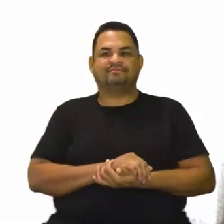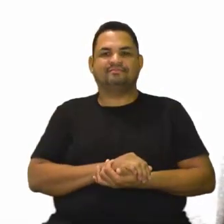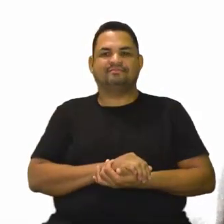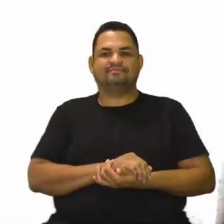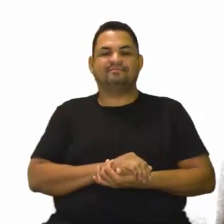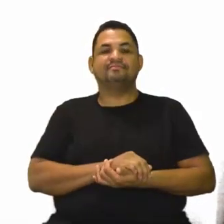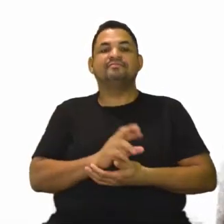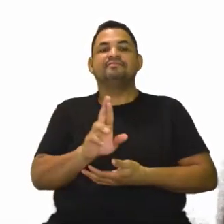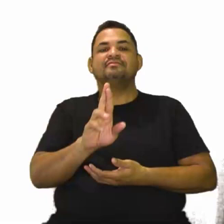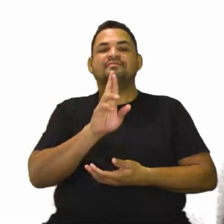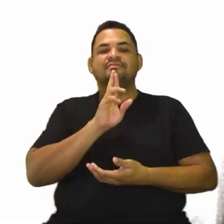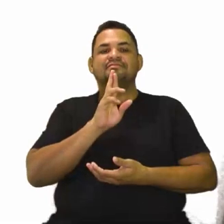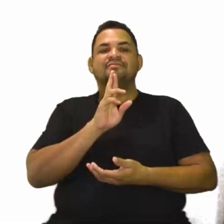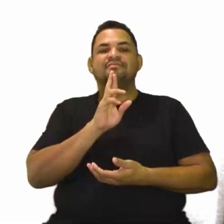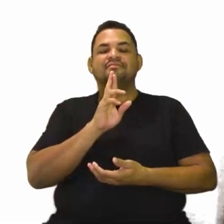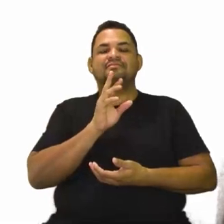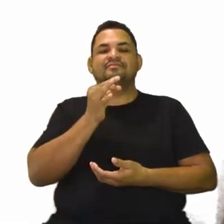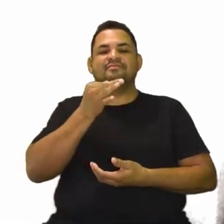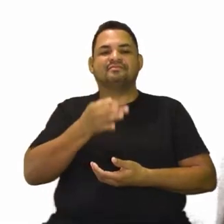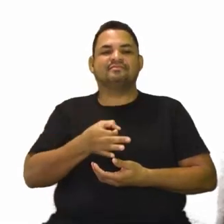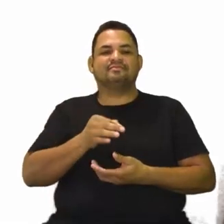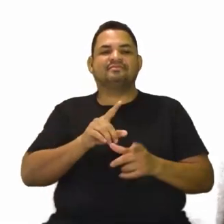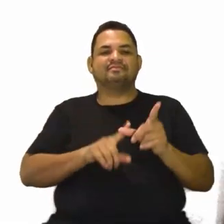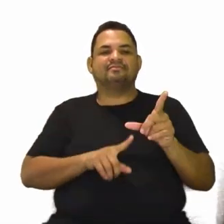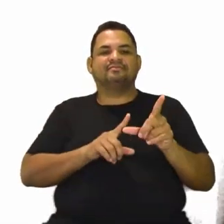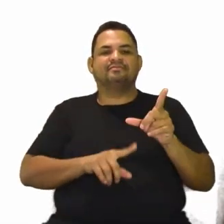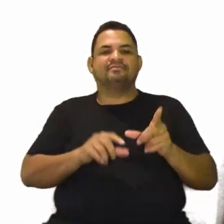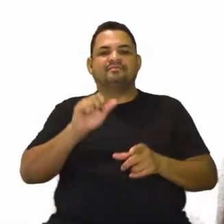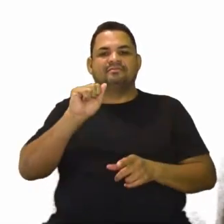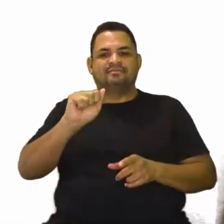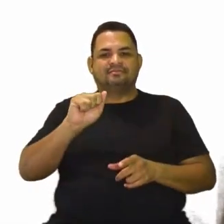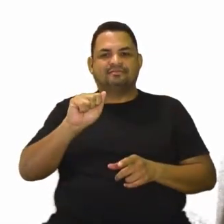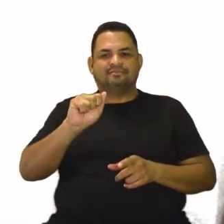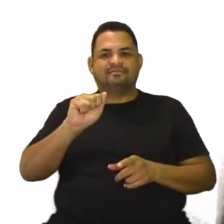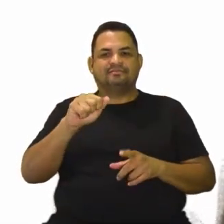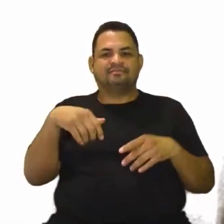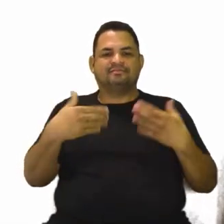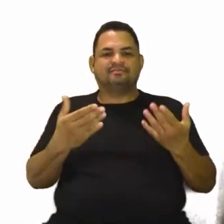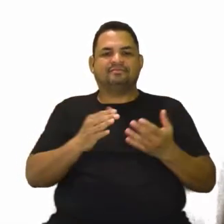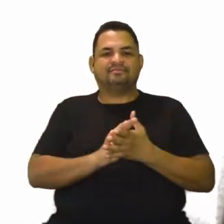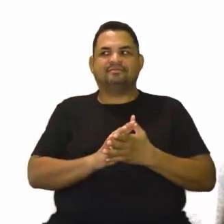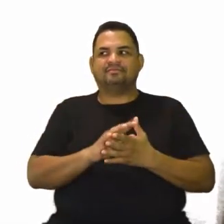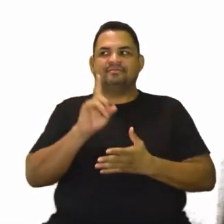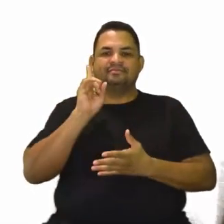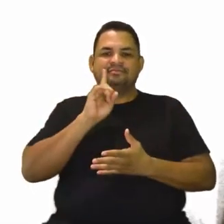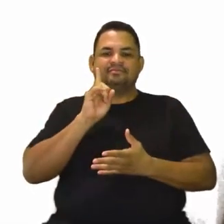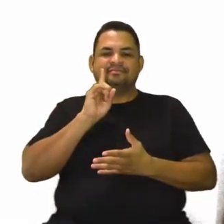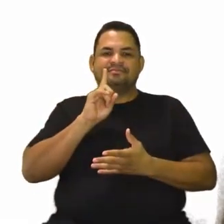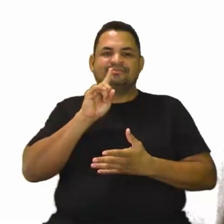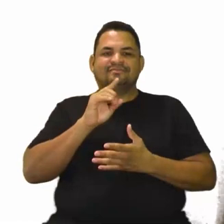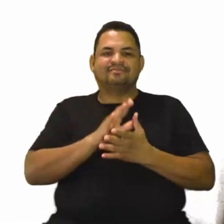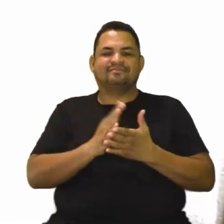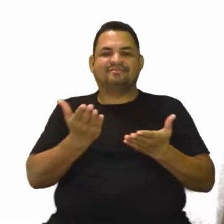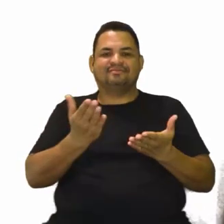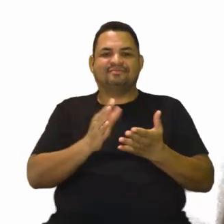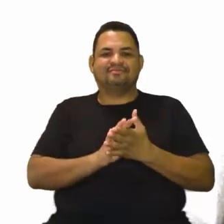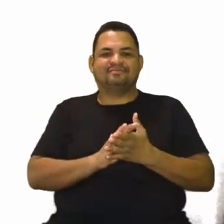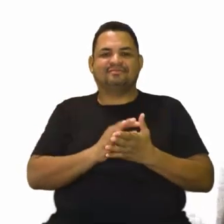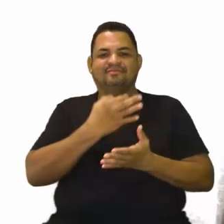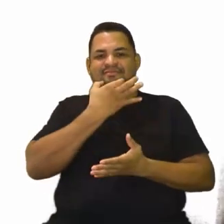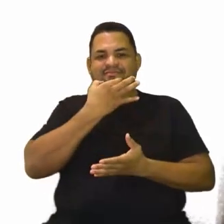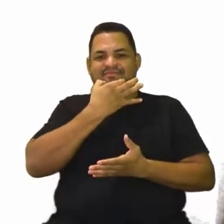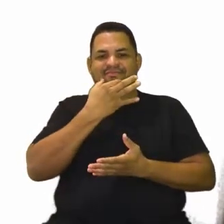A resposta correta é a letra A. Estados Unidos, Inglaterra